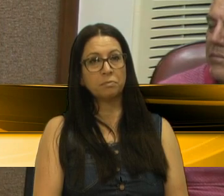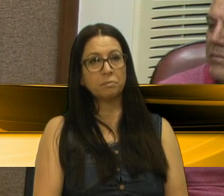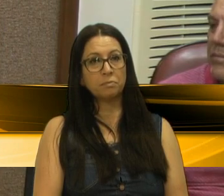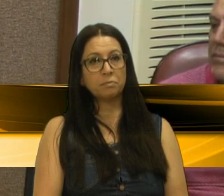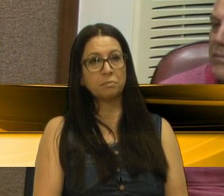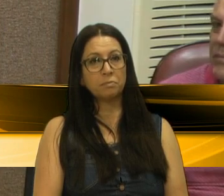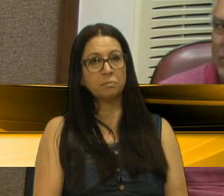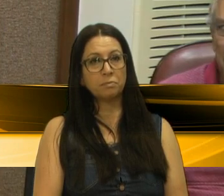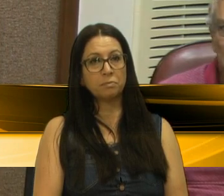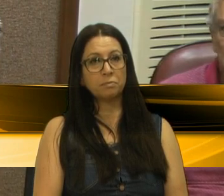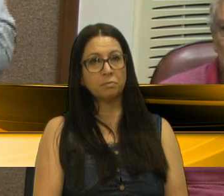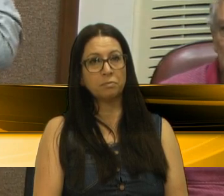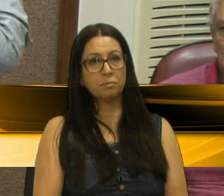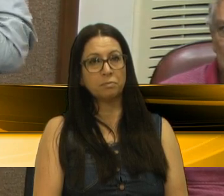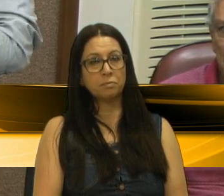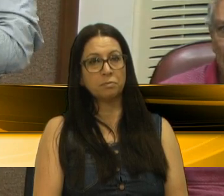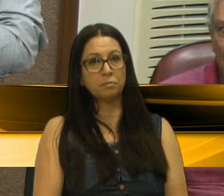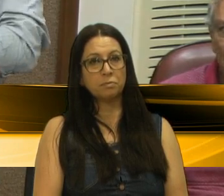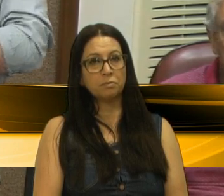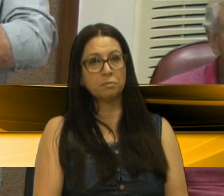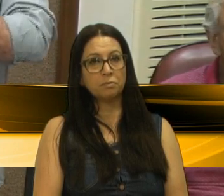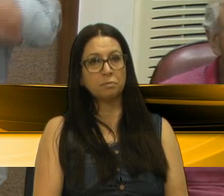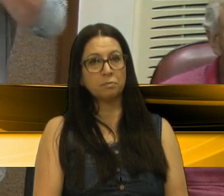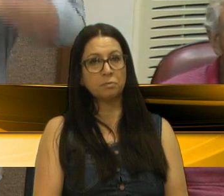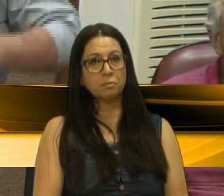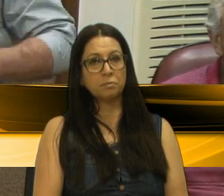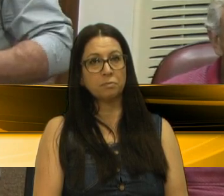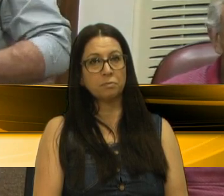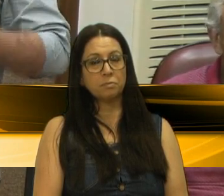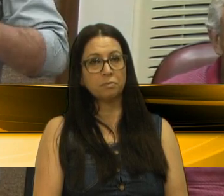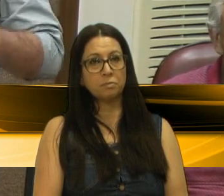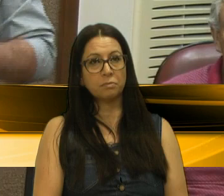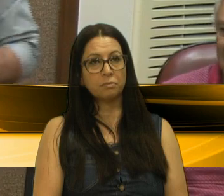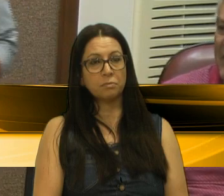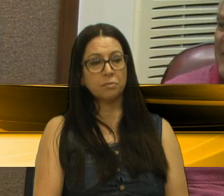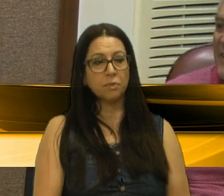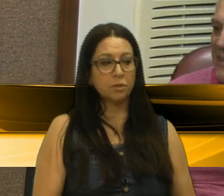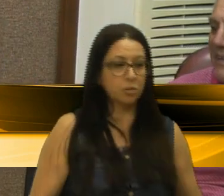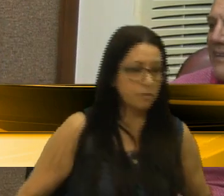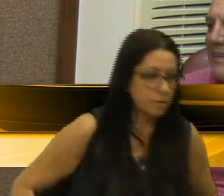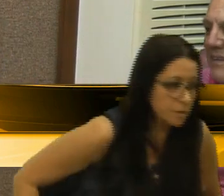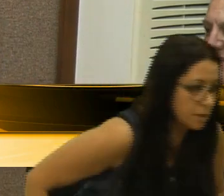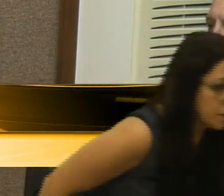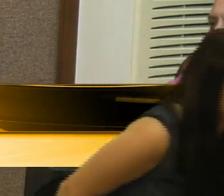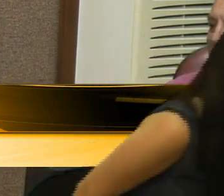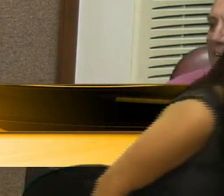propomos que, durante o horário de funcionamento desses estabelecimentos,